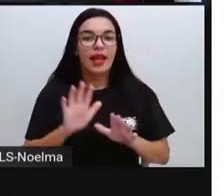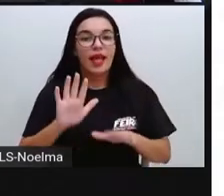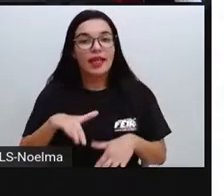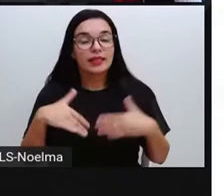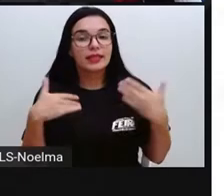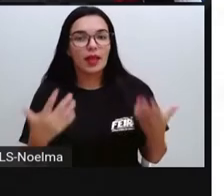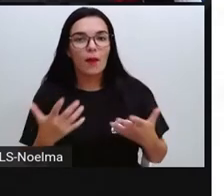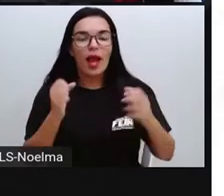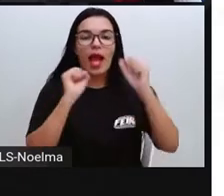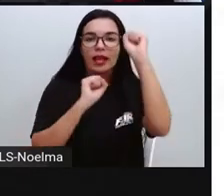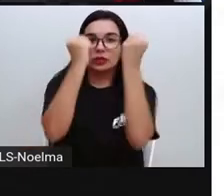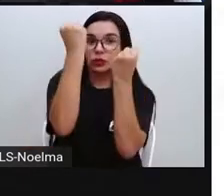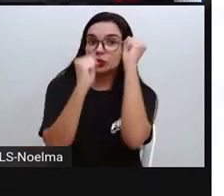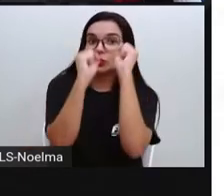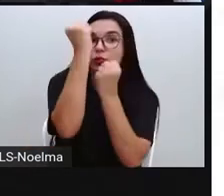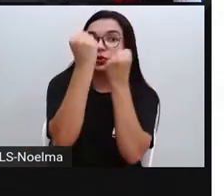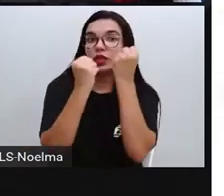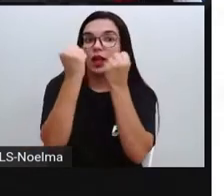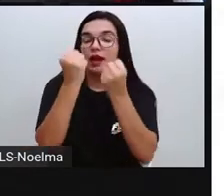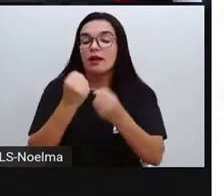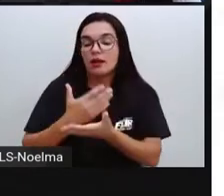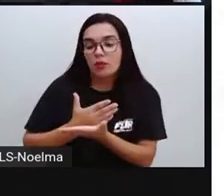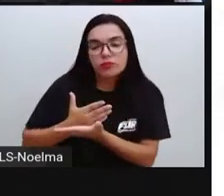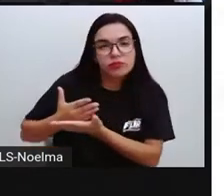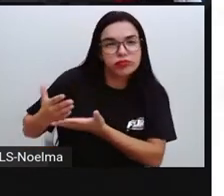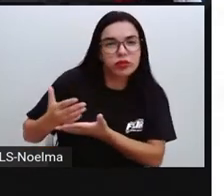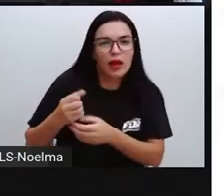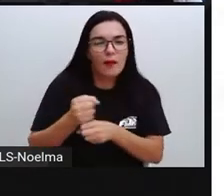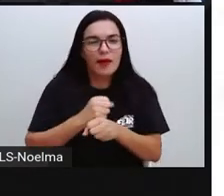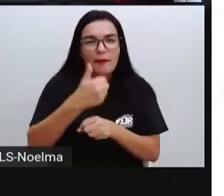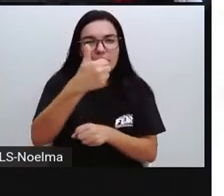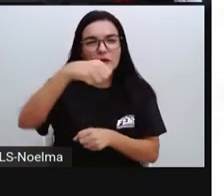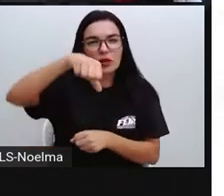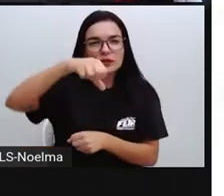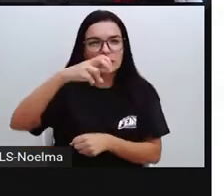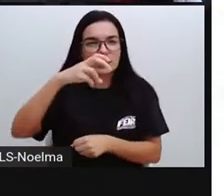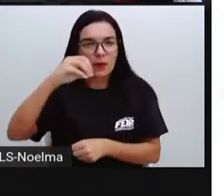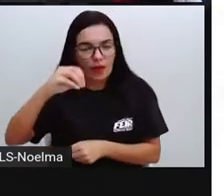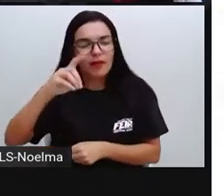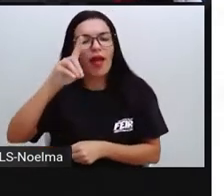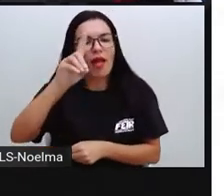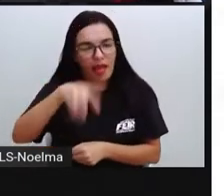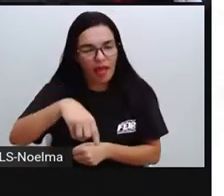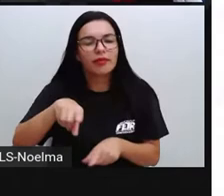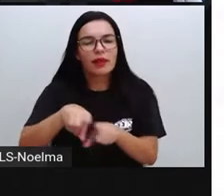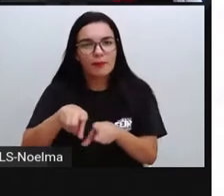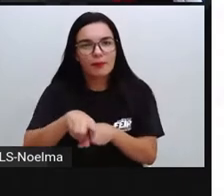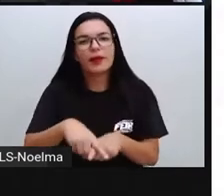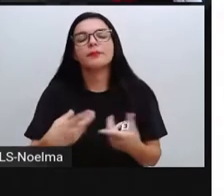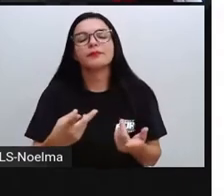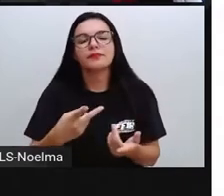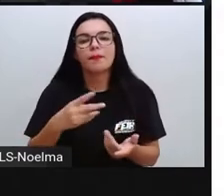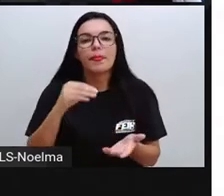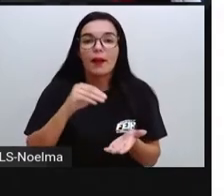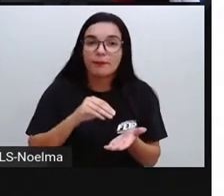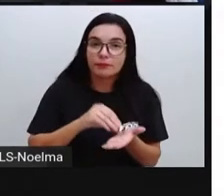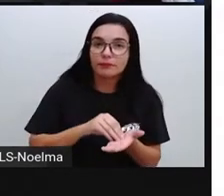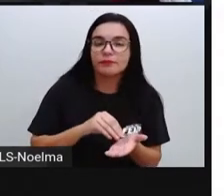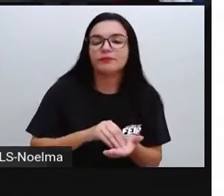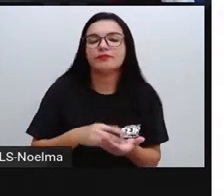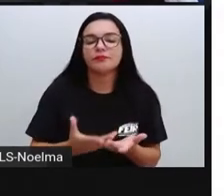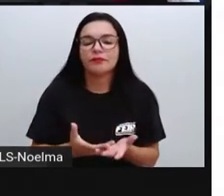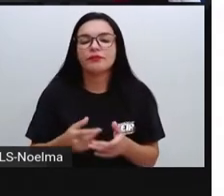ocorreu lá, a partir da década de 1950, foi um dos fatores que fez com que aumentasse a quantidade de pessoas